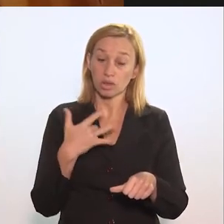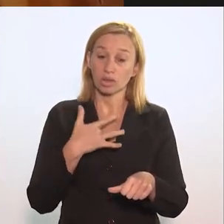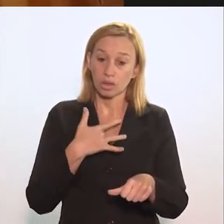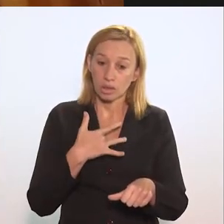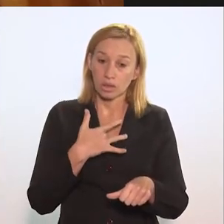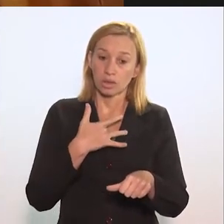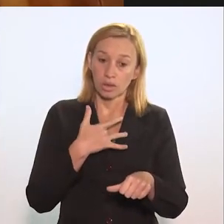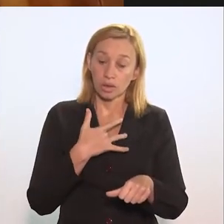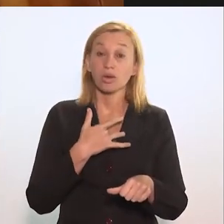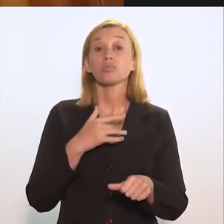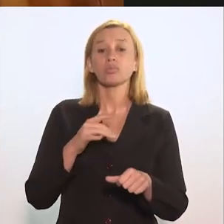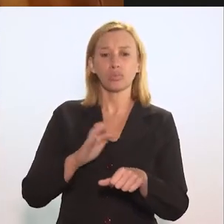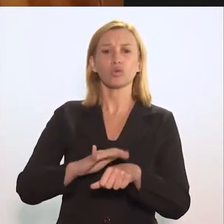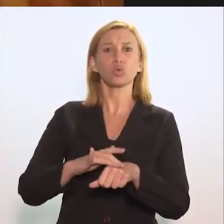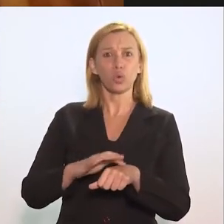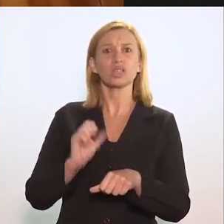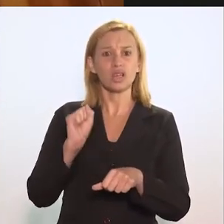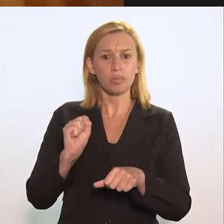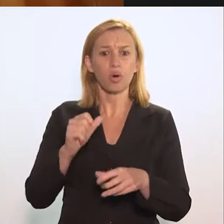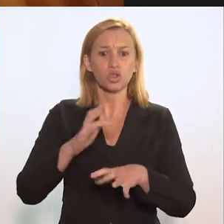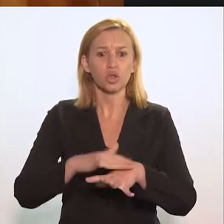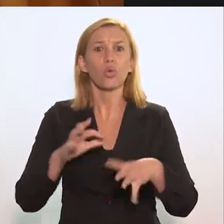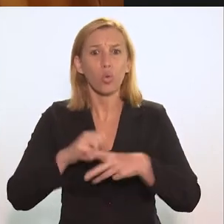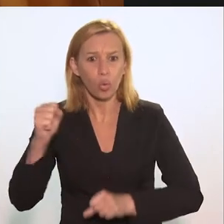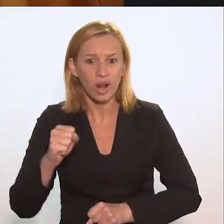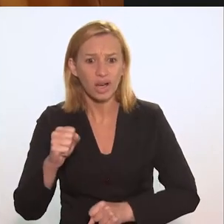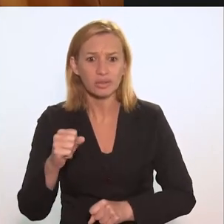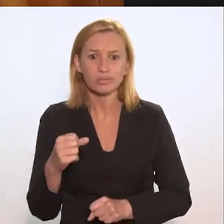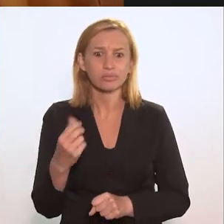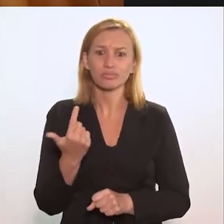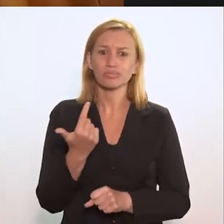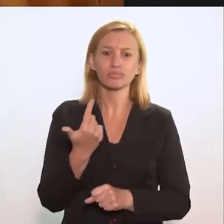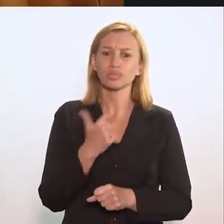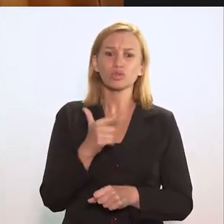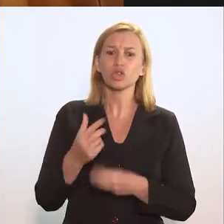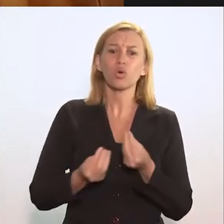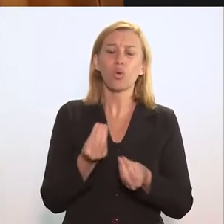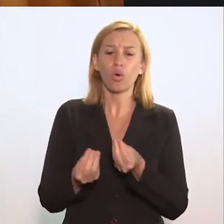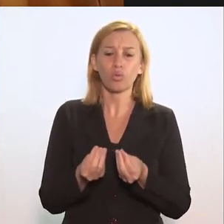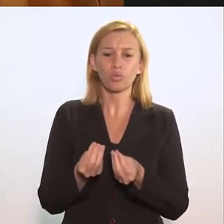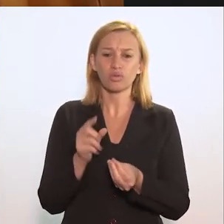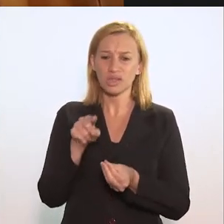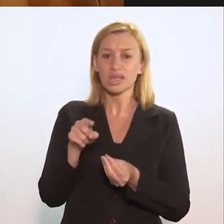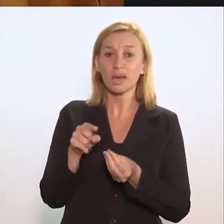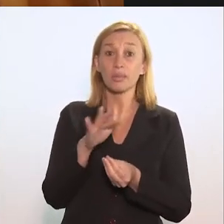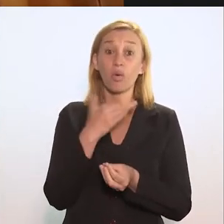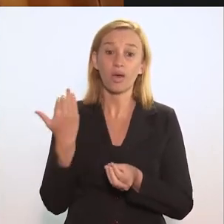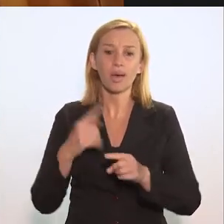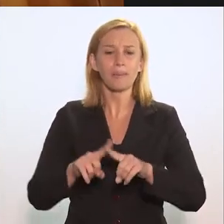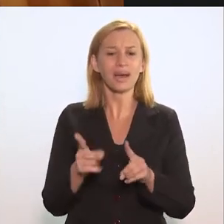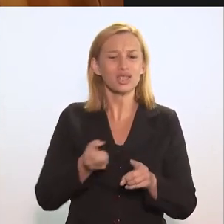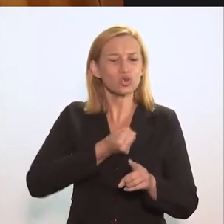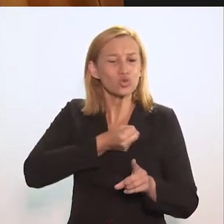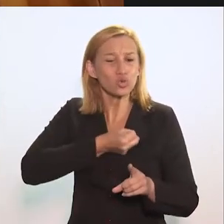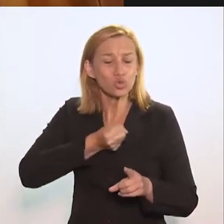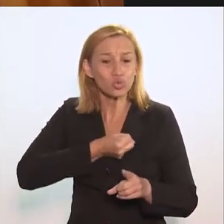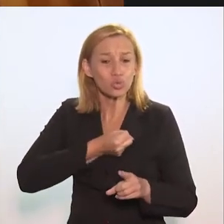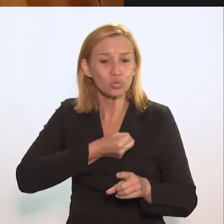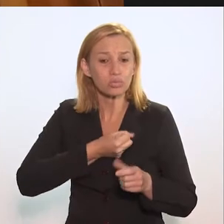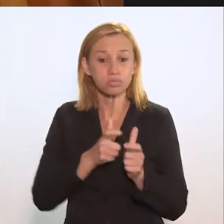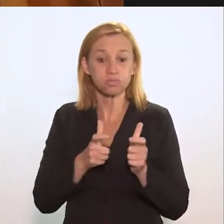que é a mortalidade para uma doença que é curável, como disse o Jesus, que ninguém deveria morrer de tuberculose, é uma morte evitável.